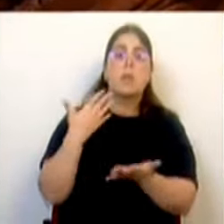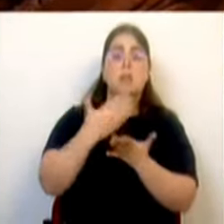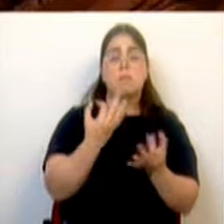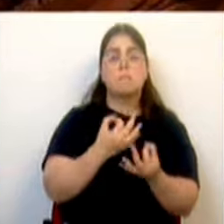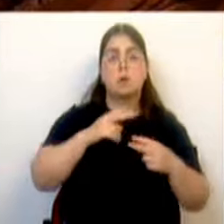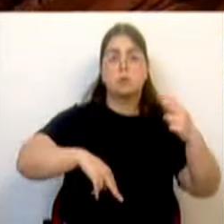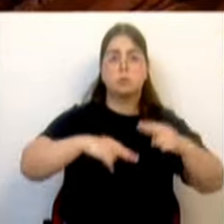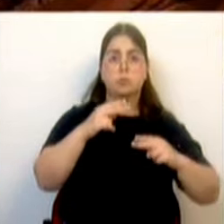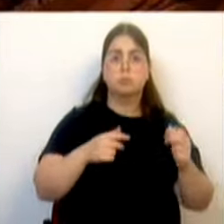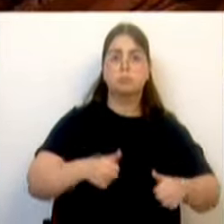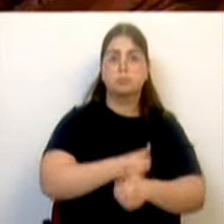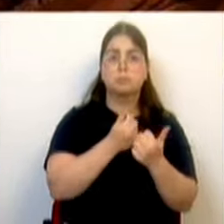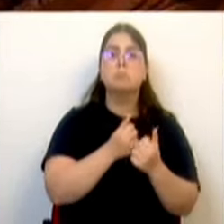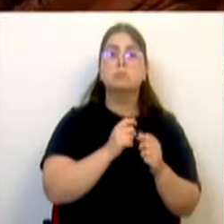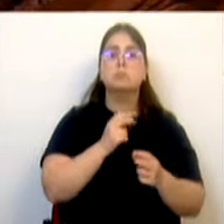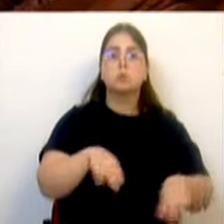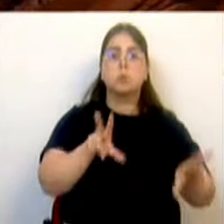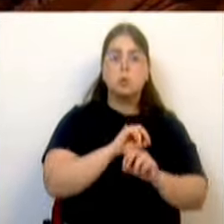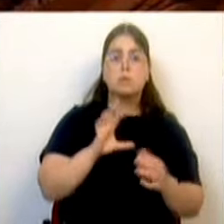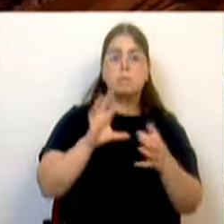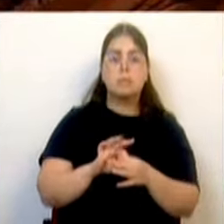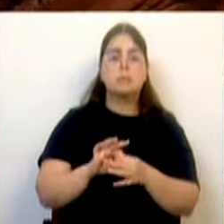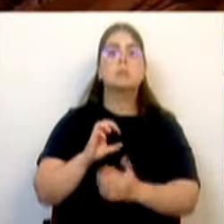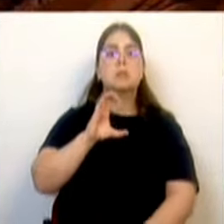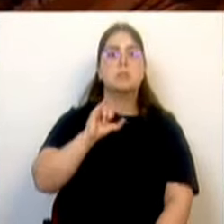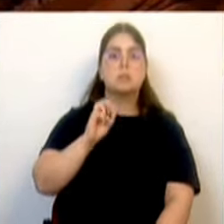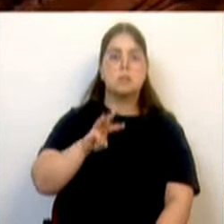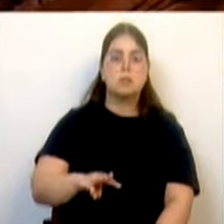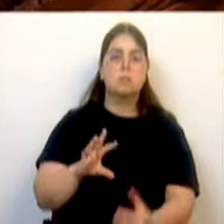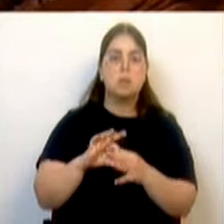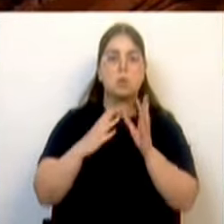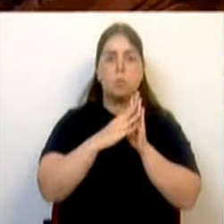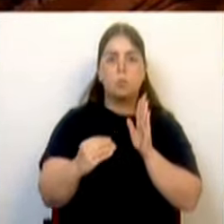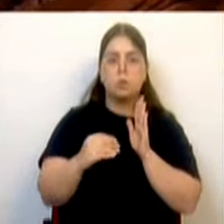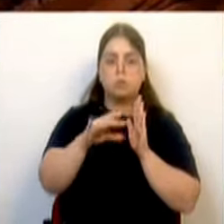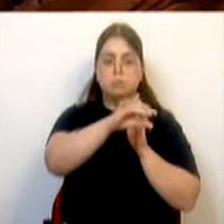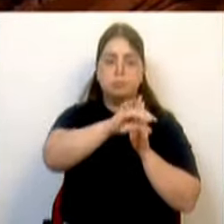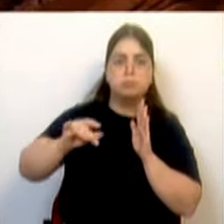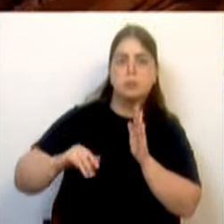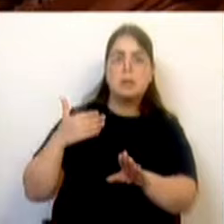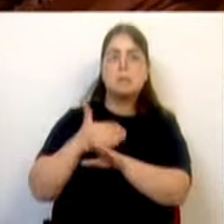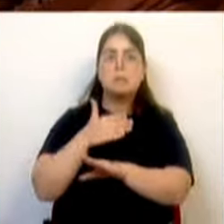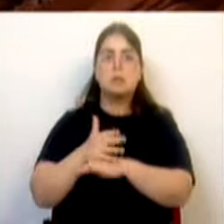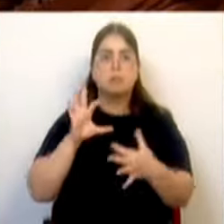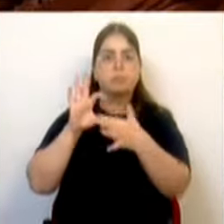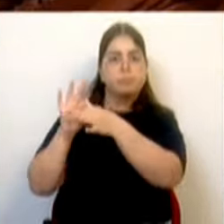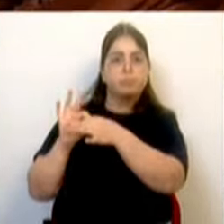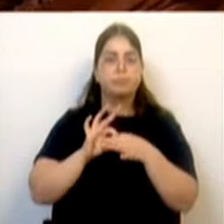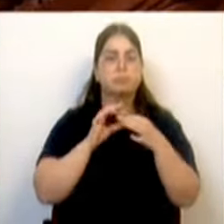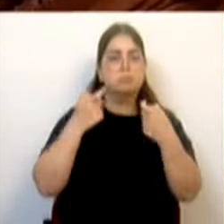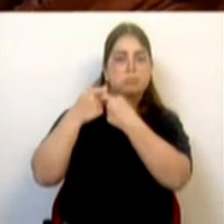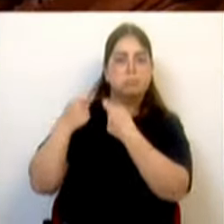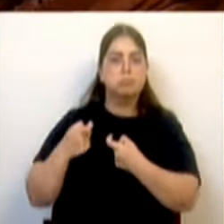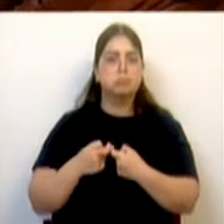com a necessidade de se elaborar com acima o desenho do modelo de mobilidade interregional que permita um acesso adequado das populações aos